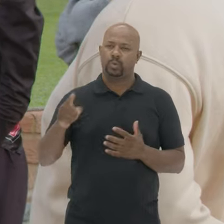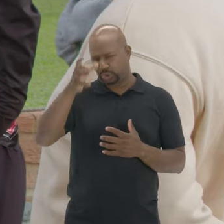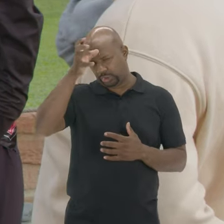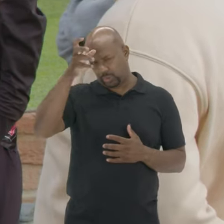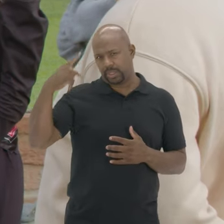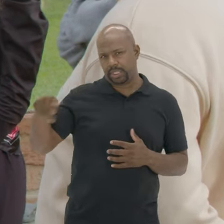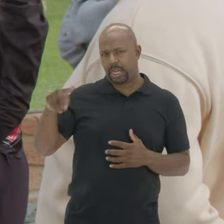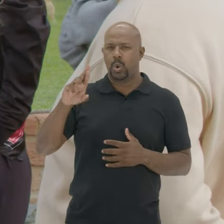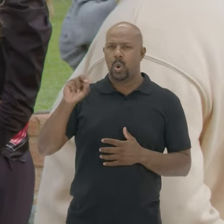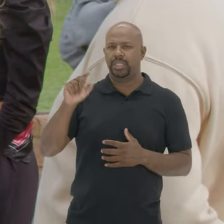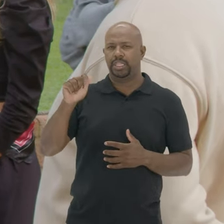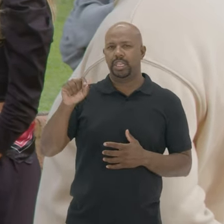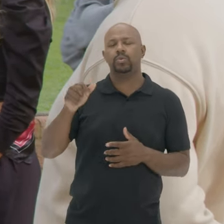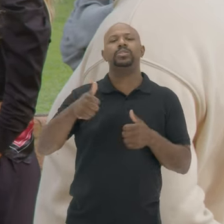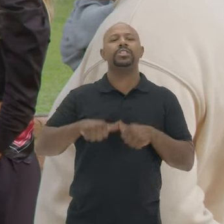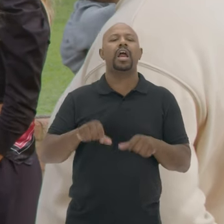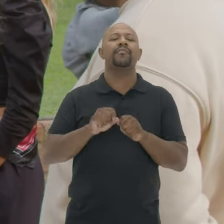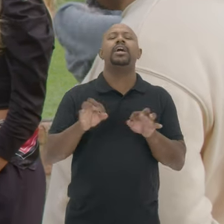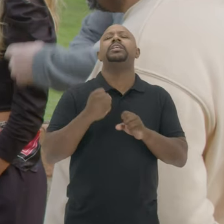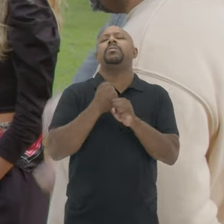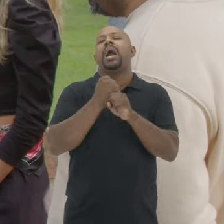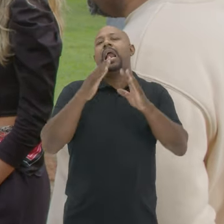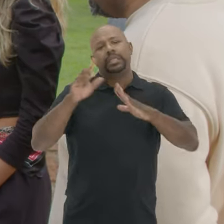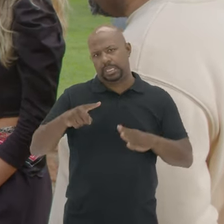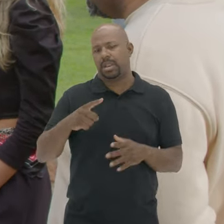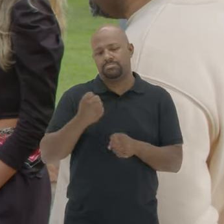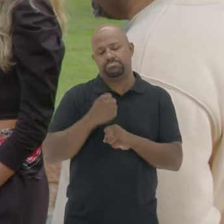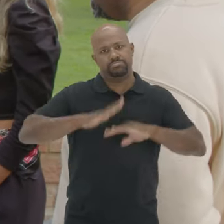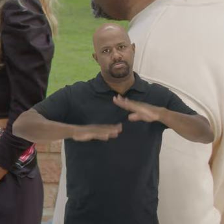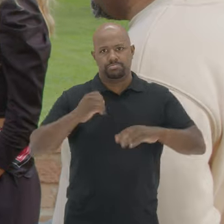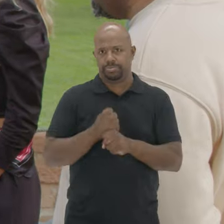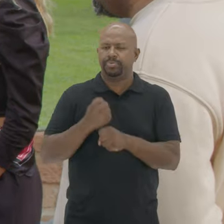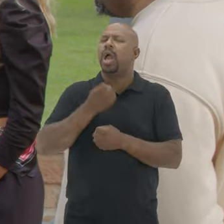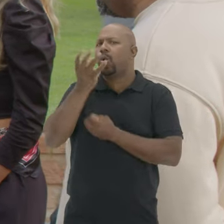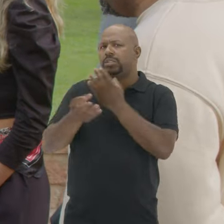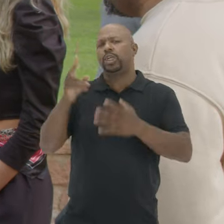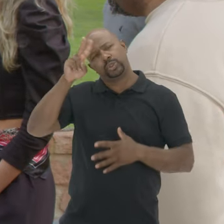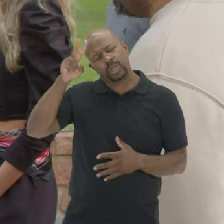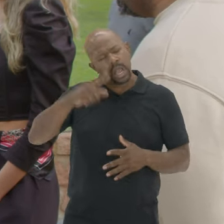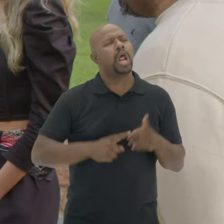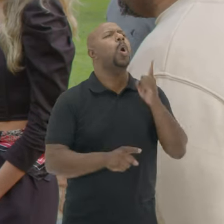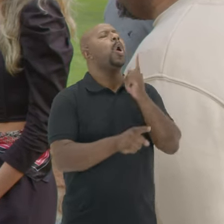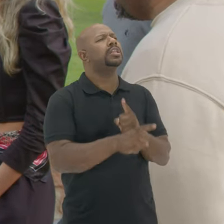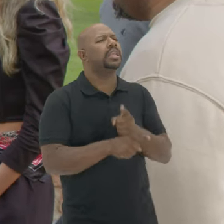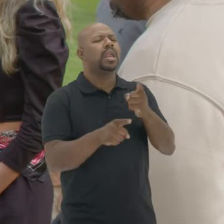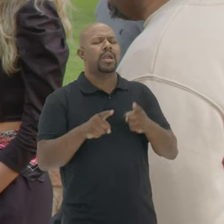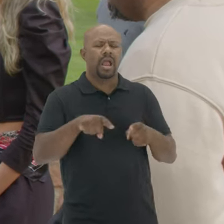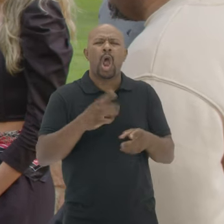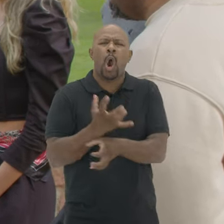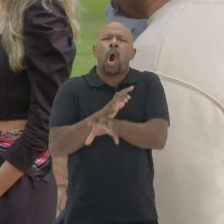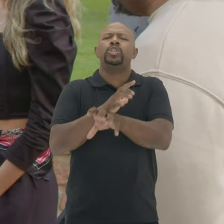O tio dele, do Rodrigo Estava fazendo uma casa lá Ele era pedreiro Aí eu contei a história Para ele ter encontrado